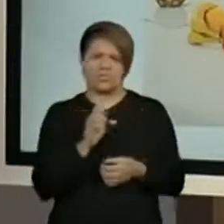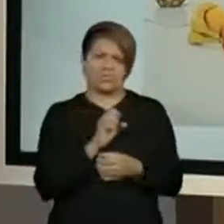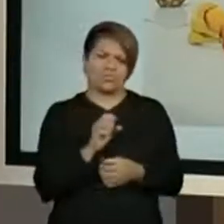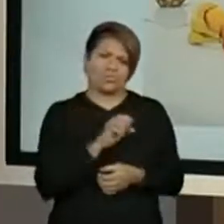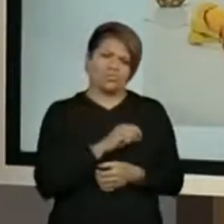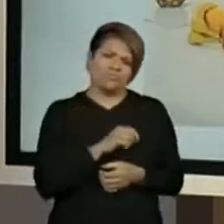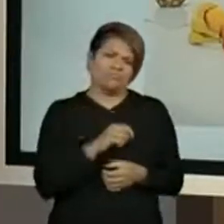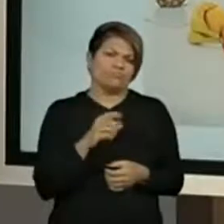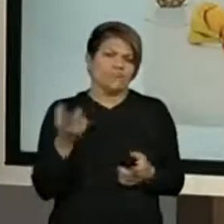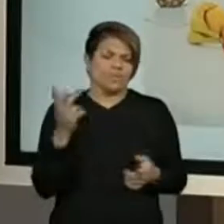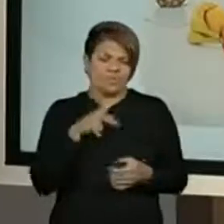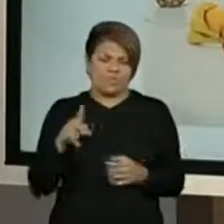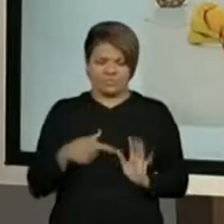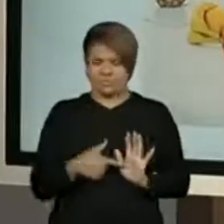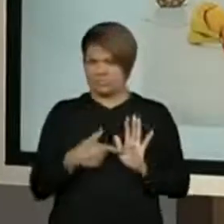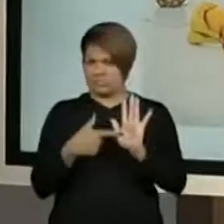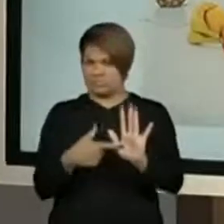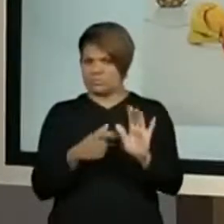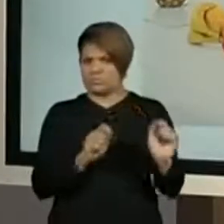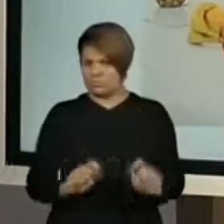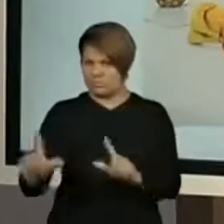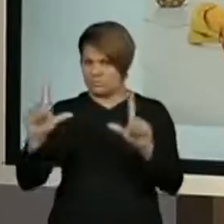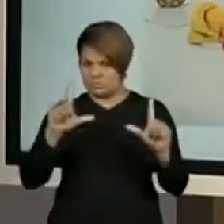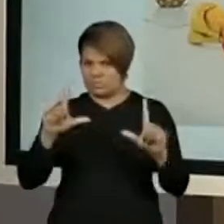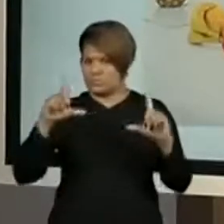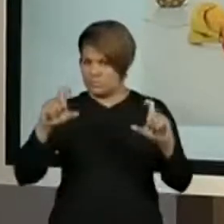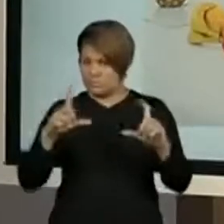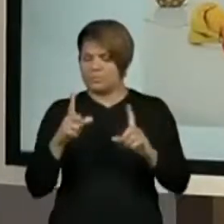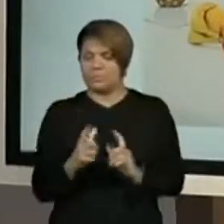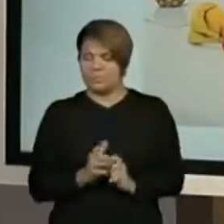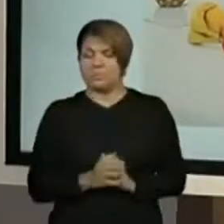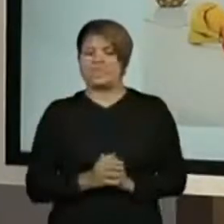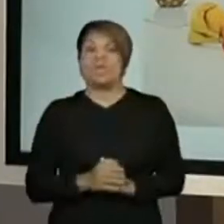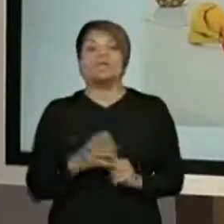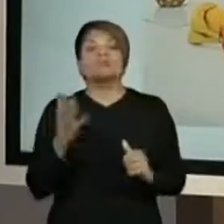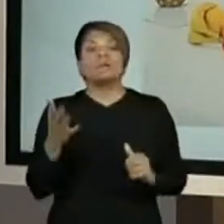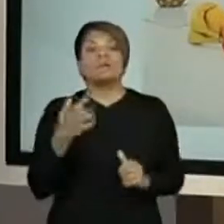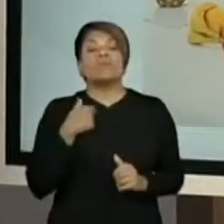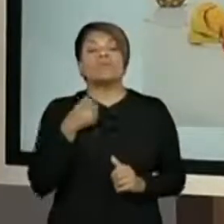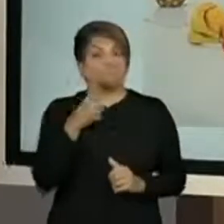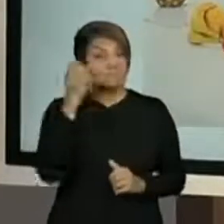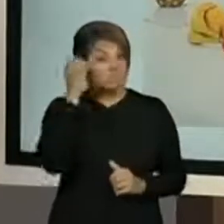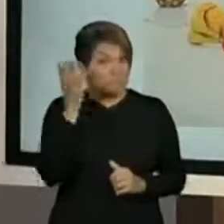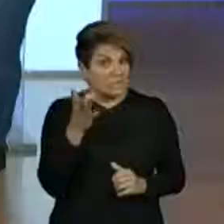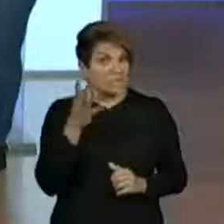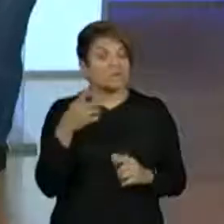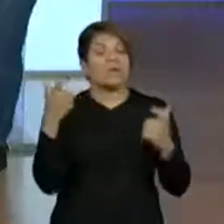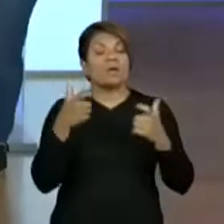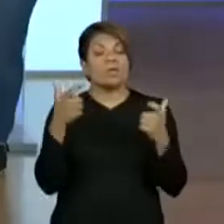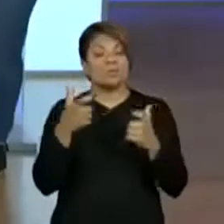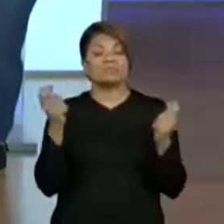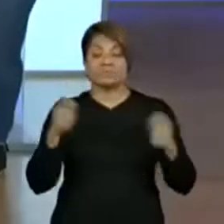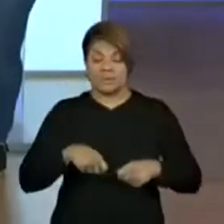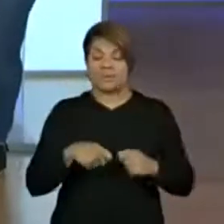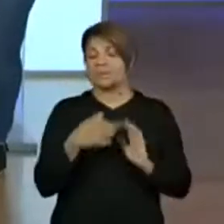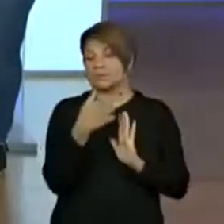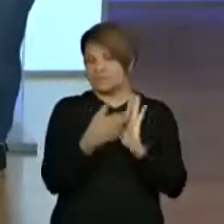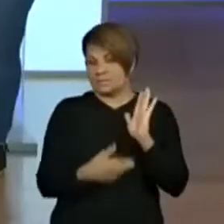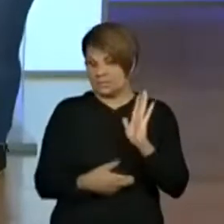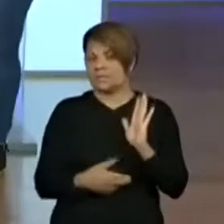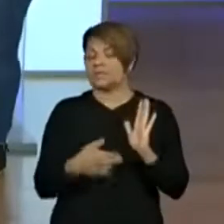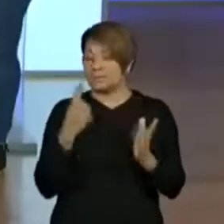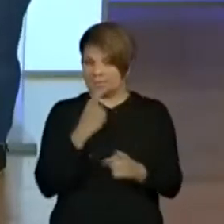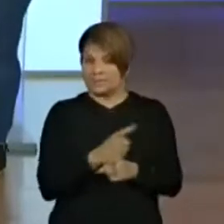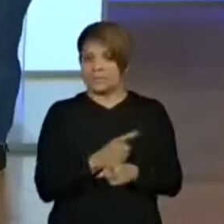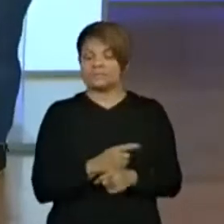para que vocês tirem um print. Lembrando, sempre onde a gente pode encontrar receitas. E a Ana Clara falou, professora,